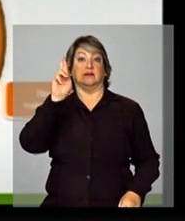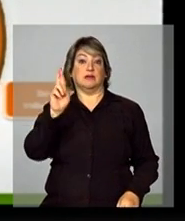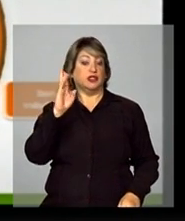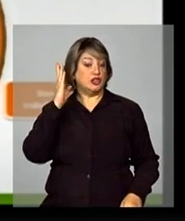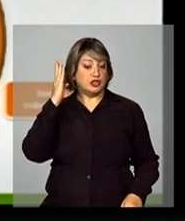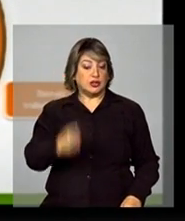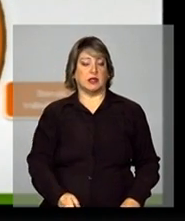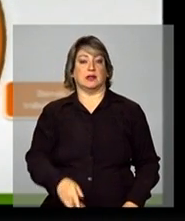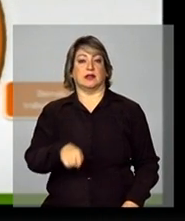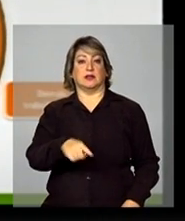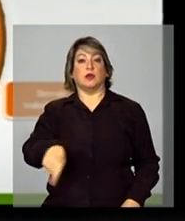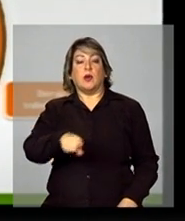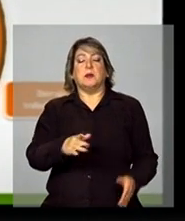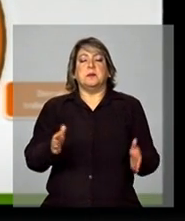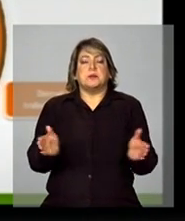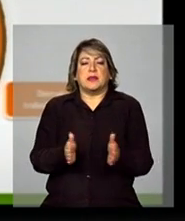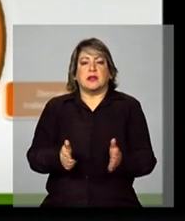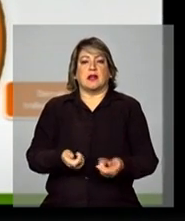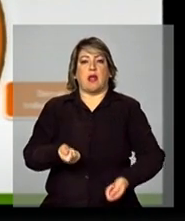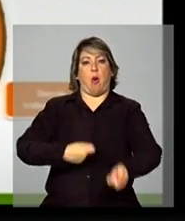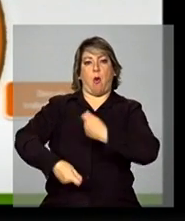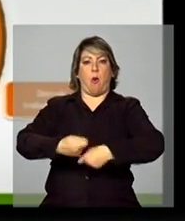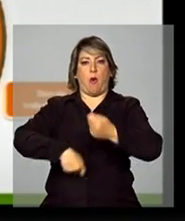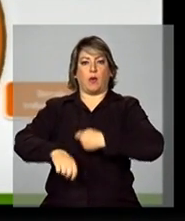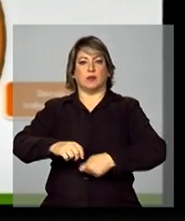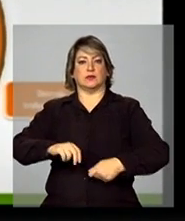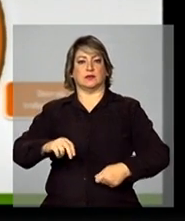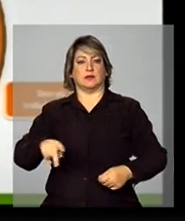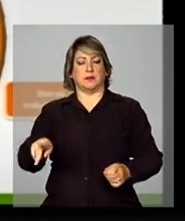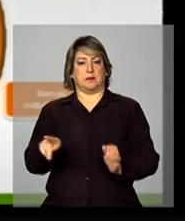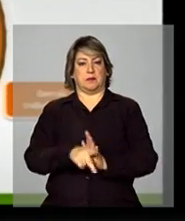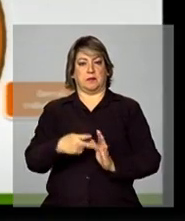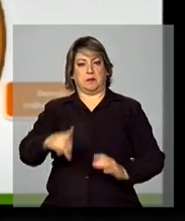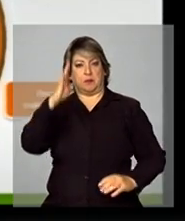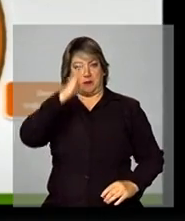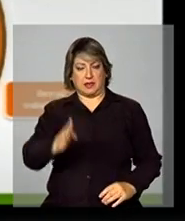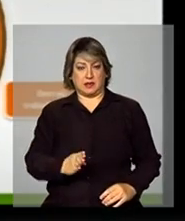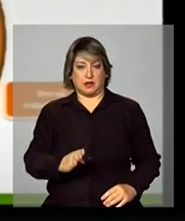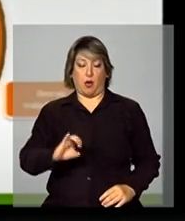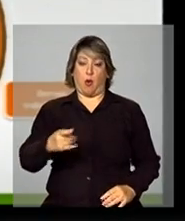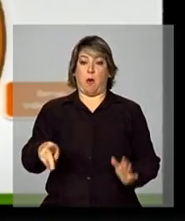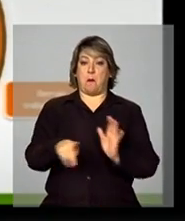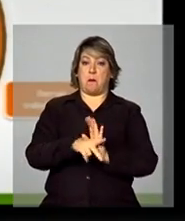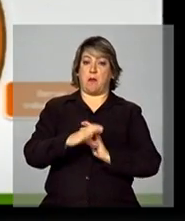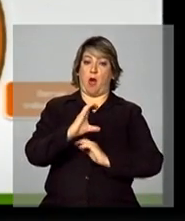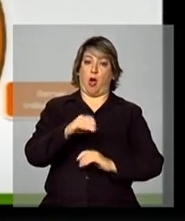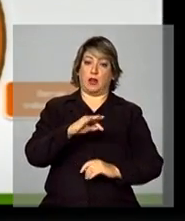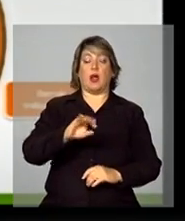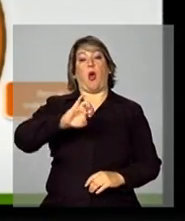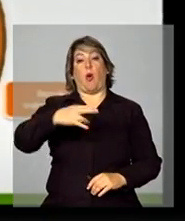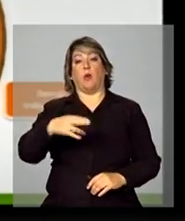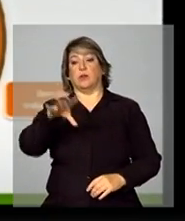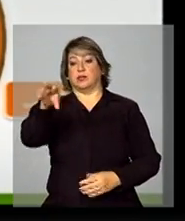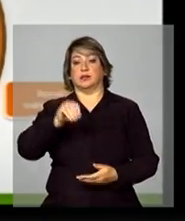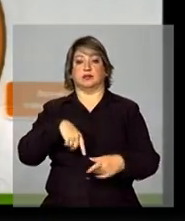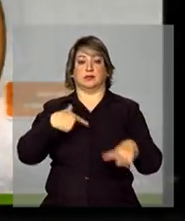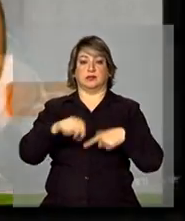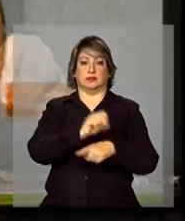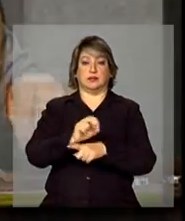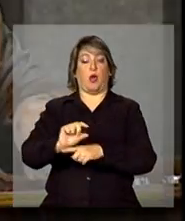direta dos pequenos empreendedores brasileiros, sejam porque eles são conta próprias ou empregadores ou